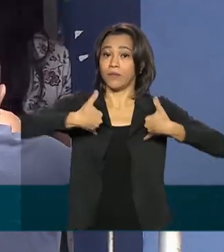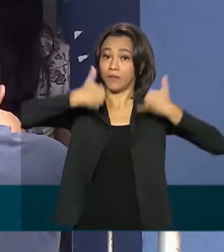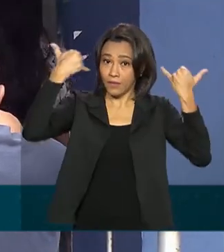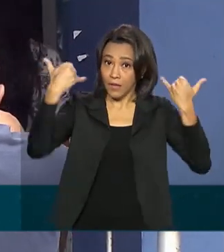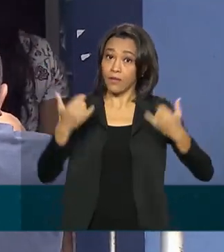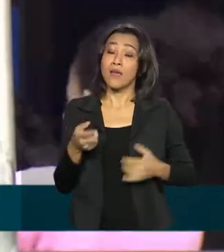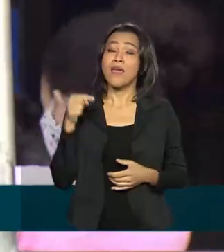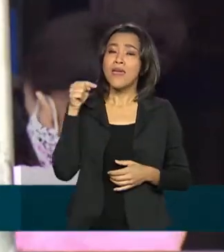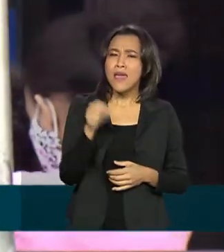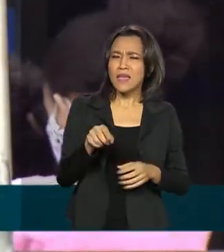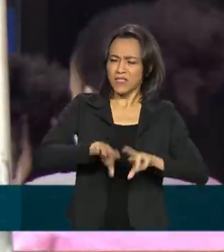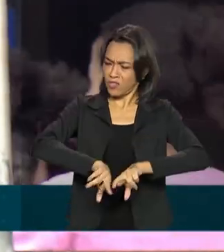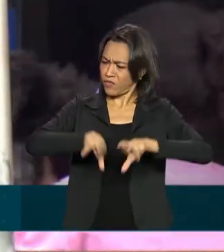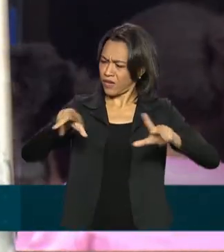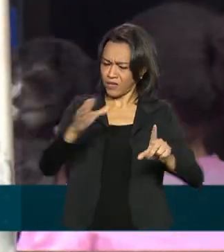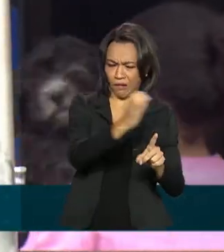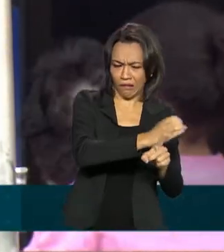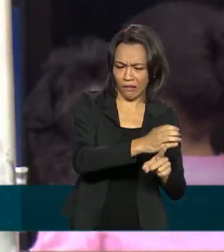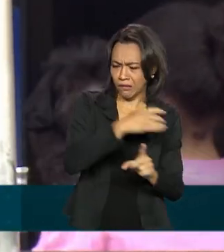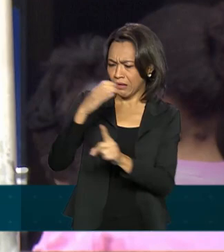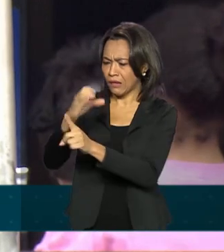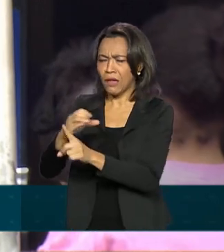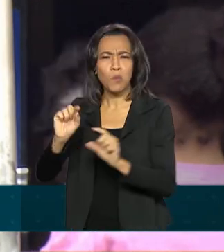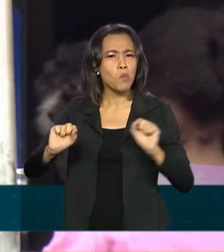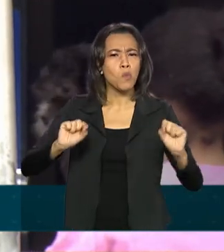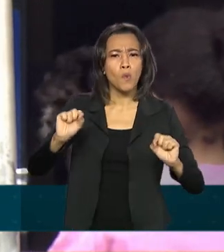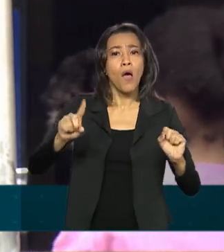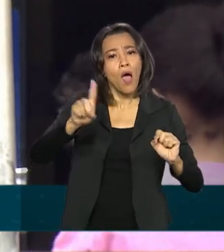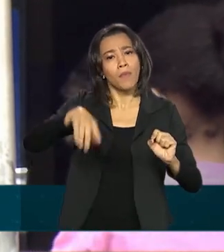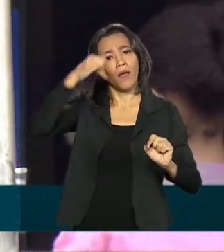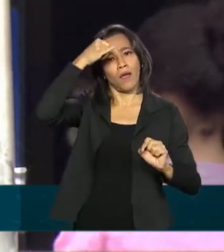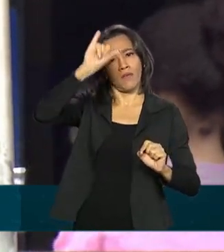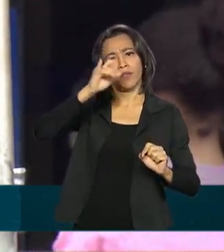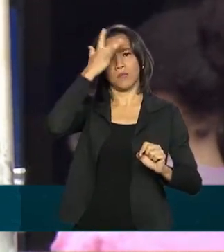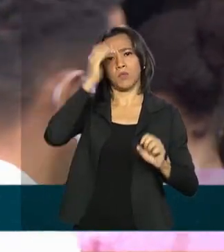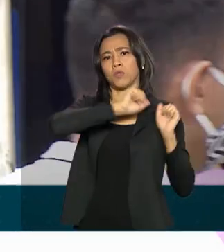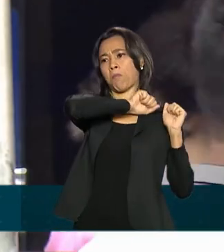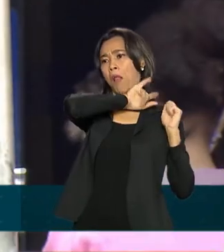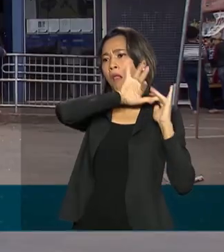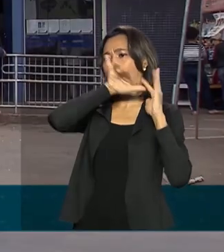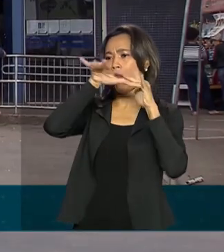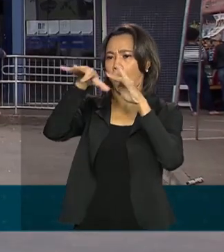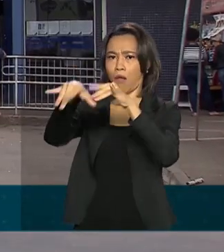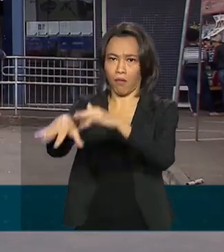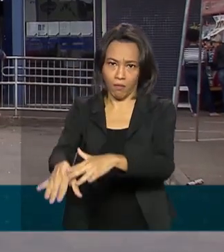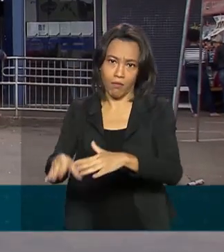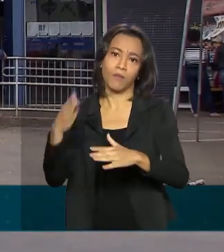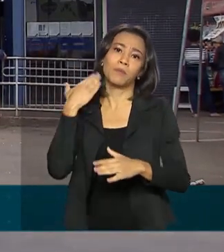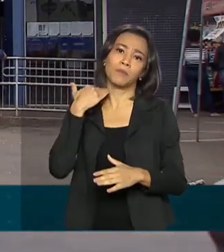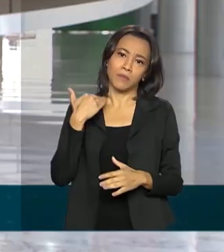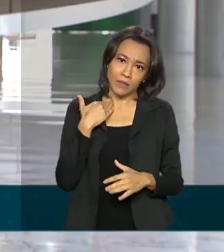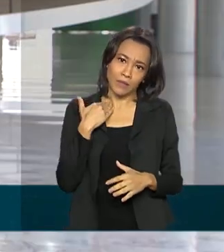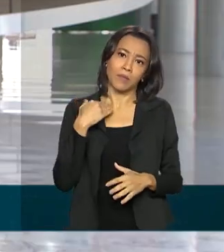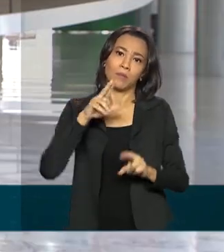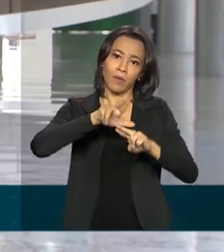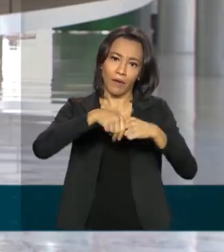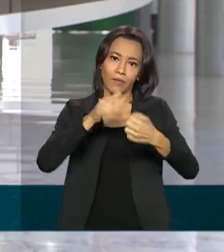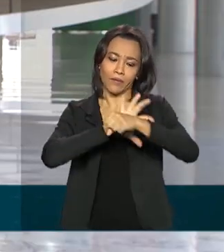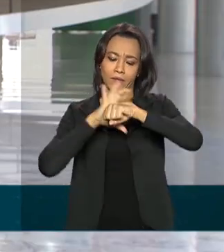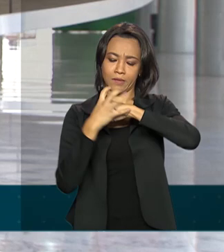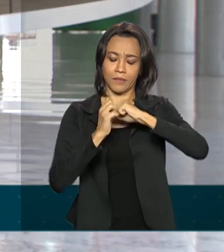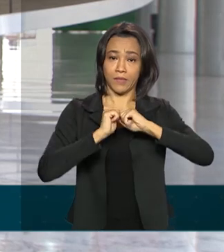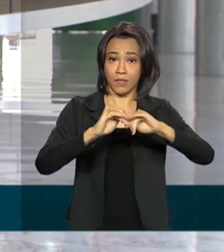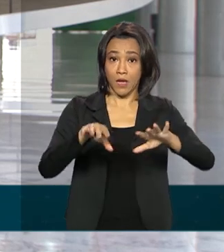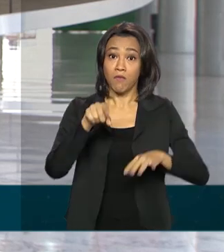no calendário foi para evitar aglomerações nas agências por conta da pandemia. Os trabalhadores que quiserem, eles podem